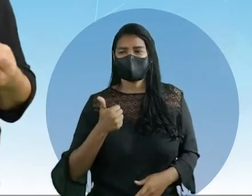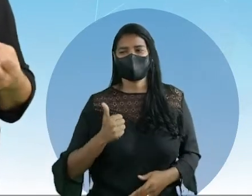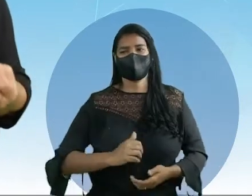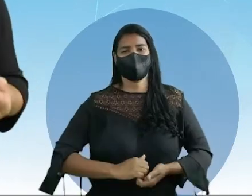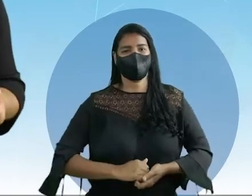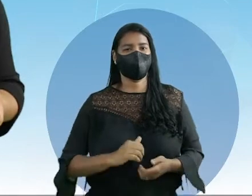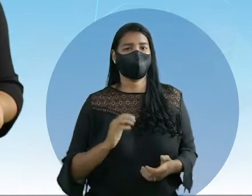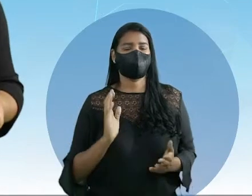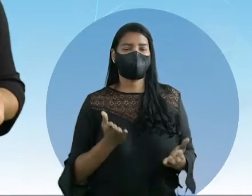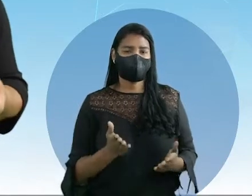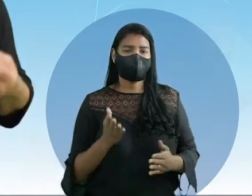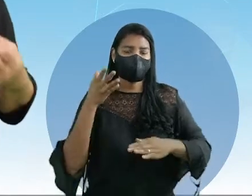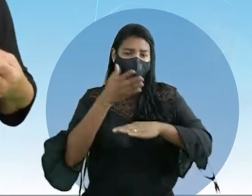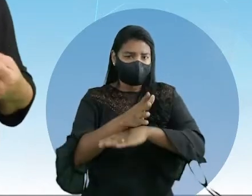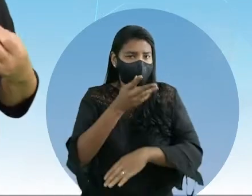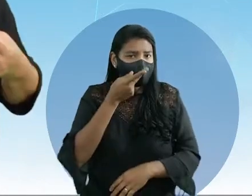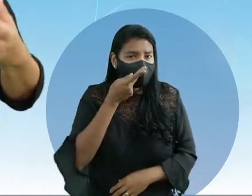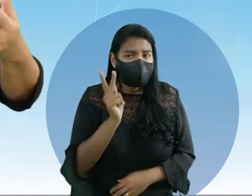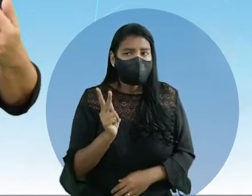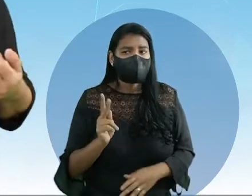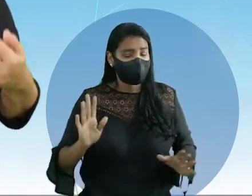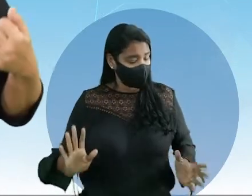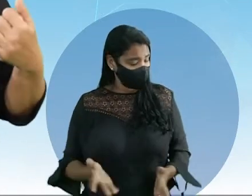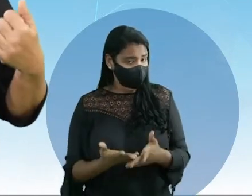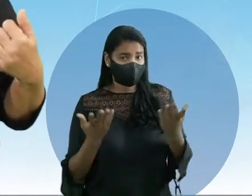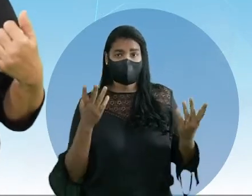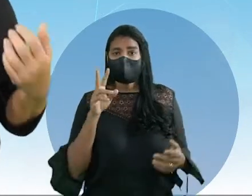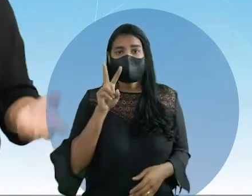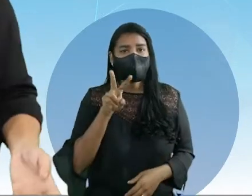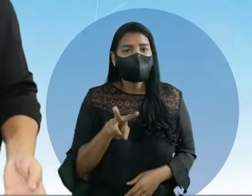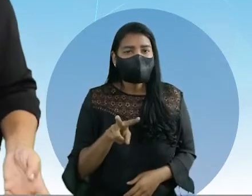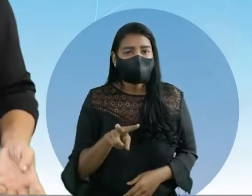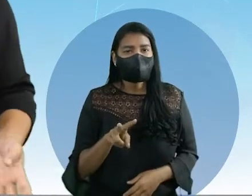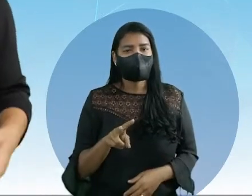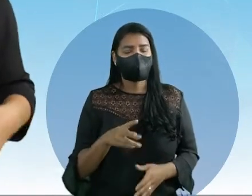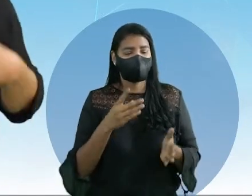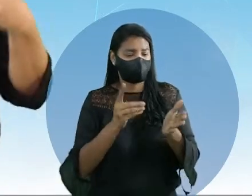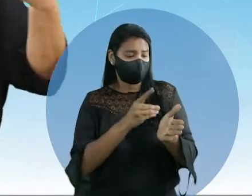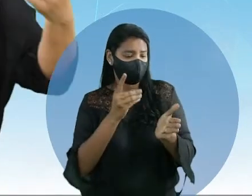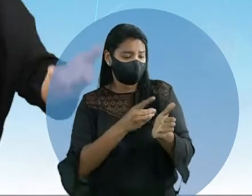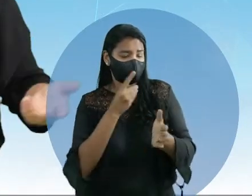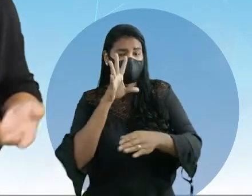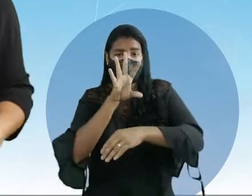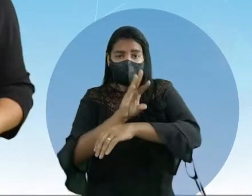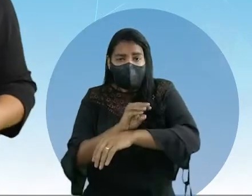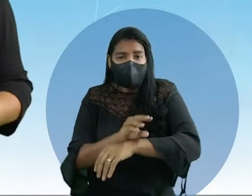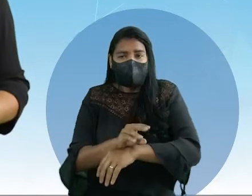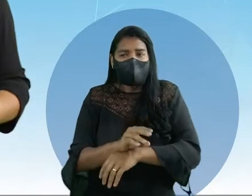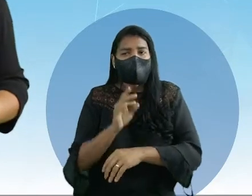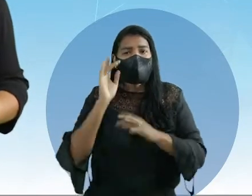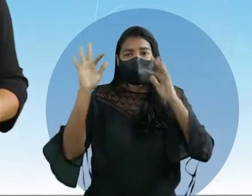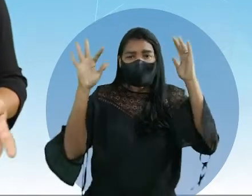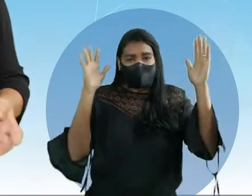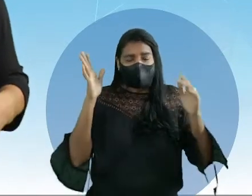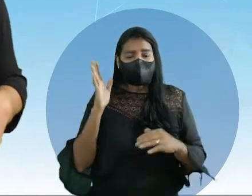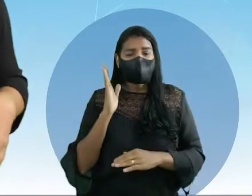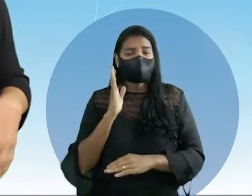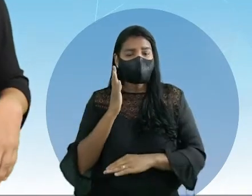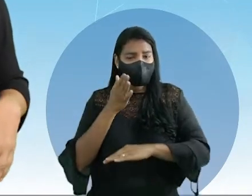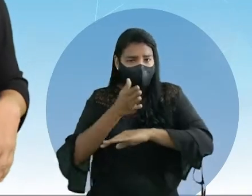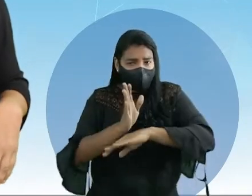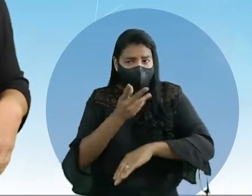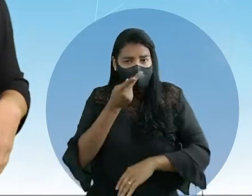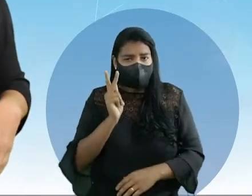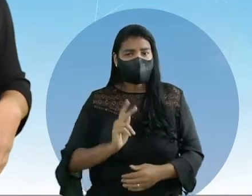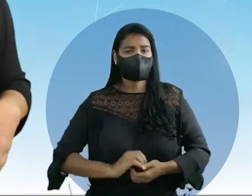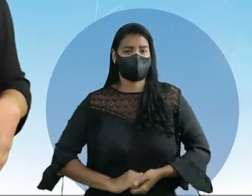lindos para quem já foi. Eu fico maravilhada só vendo documentários, fotos. Imagina para quem esteve já aí. É lindo,